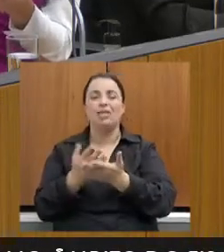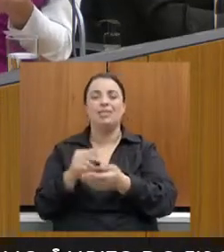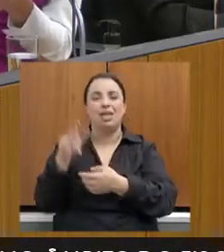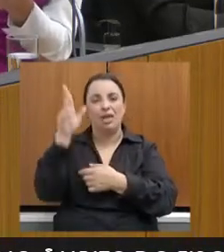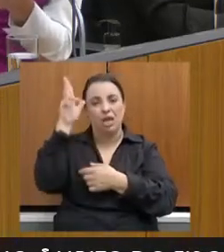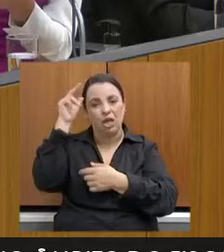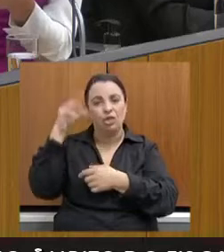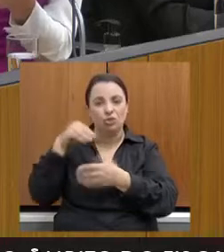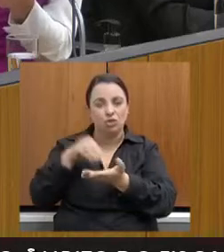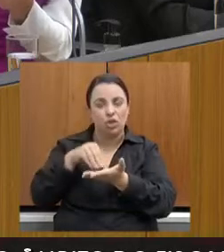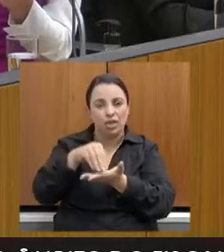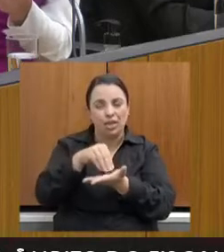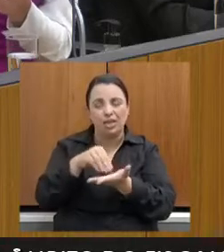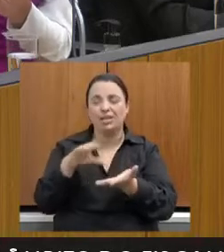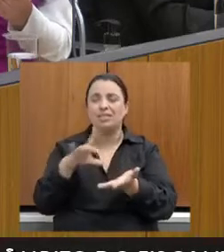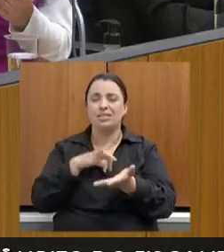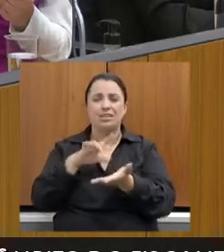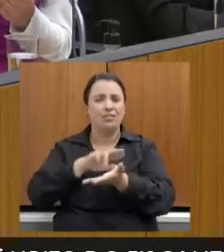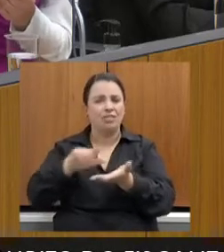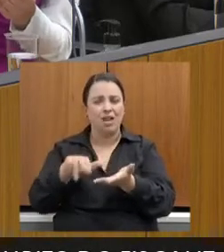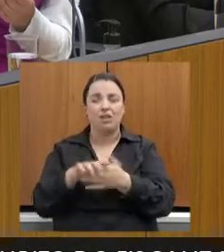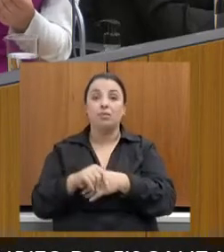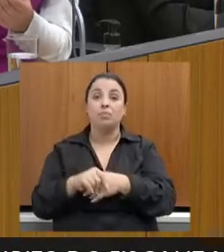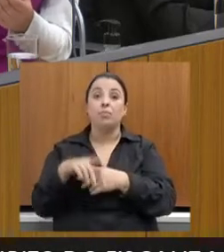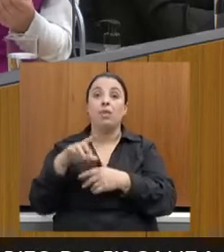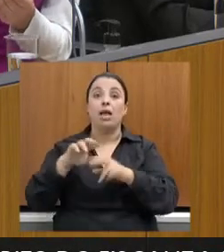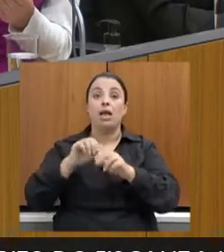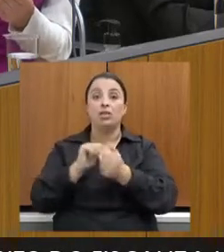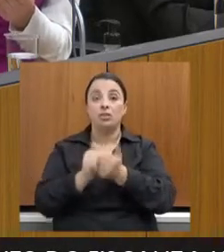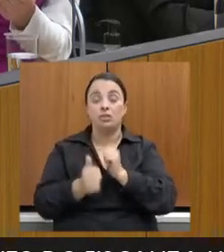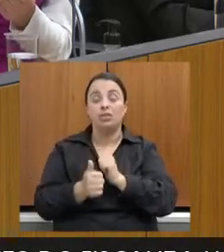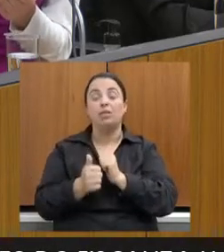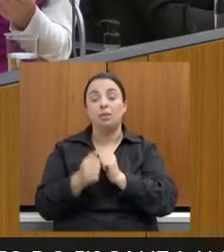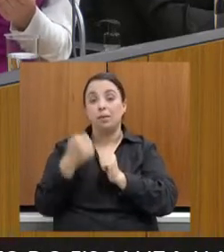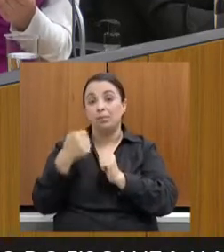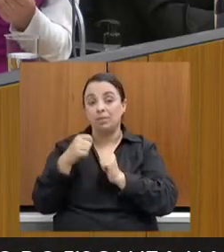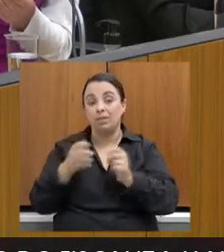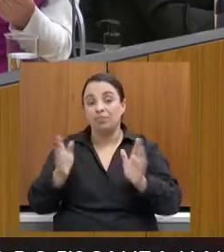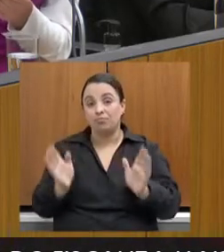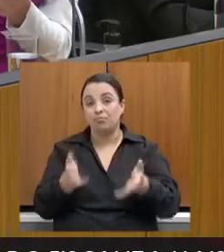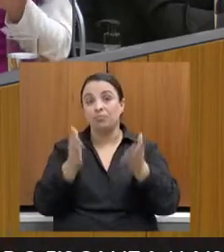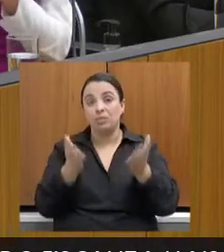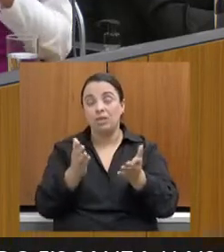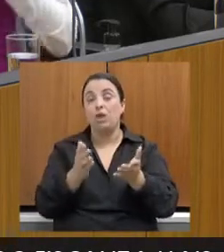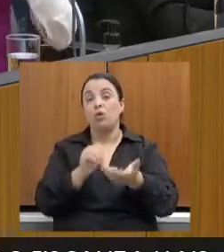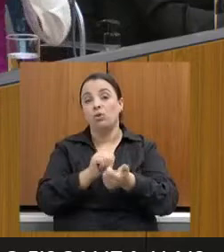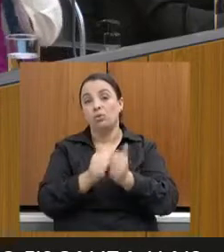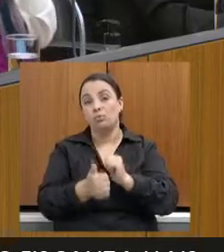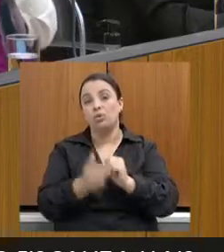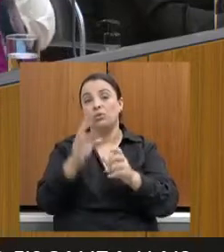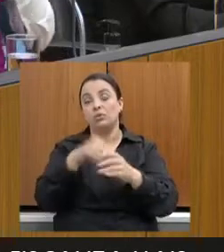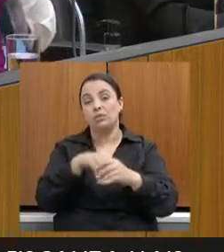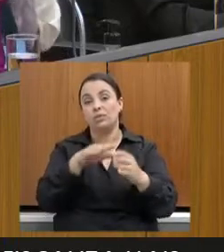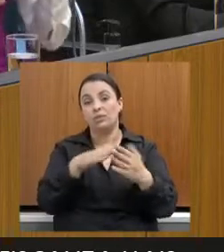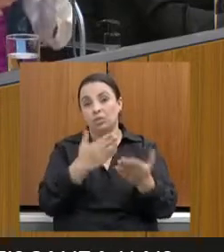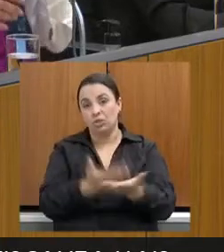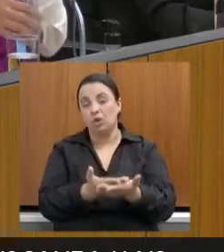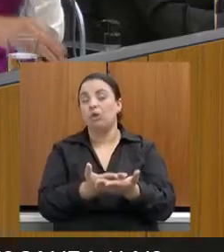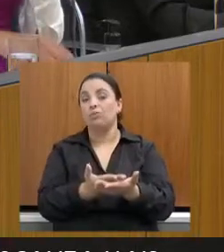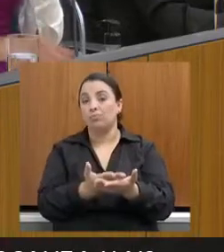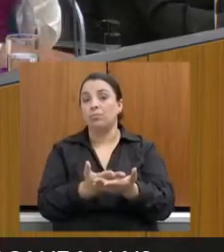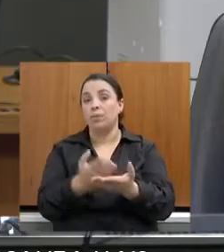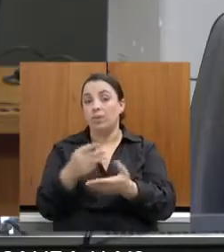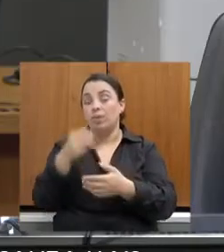atividades dentro do ICMS esportivo que, em tese, deveriam fomentar o esporte educacional para os municípios, dentro dos municípios.